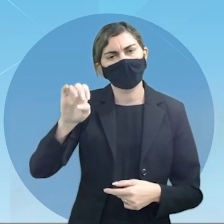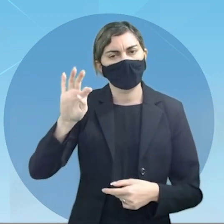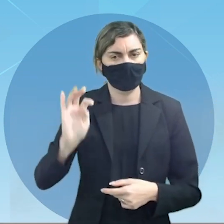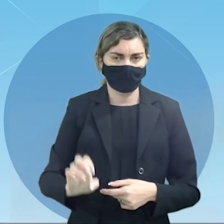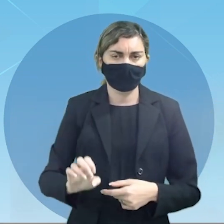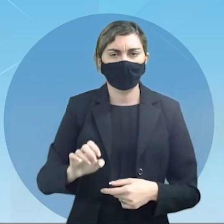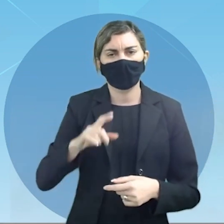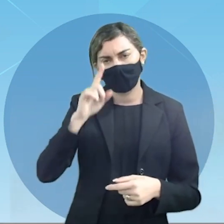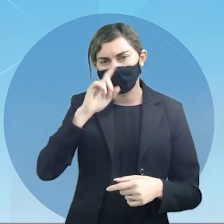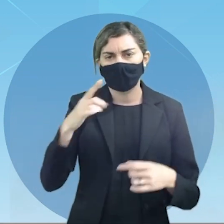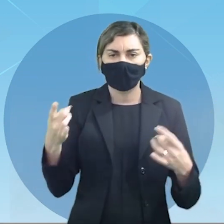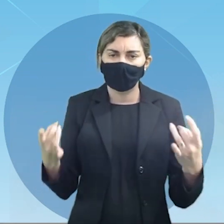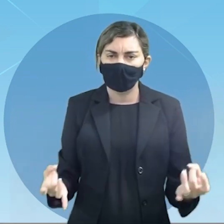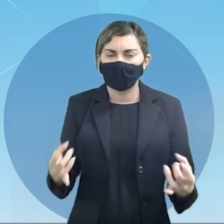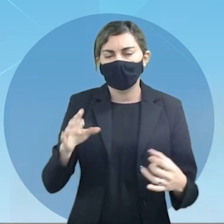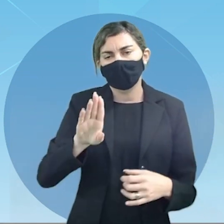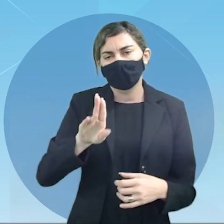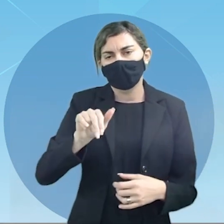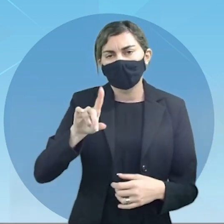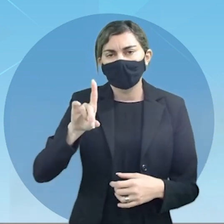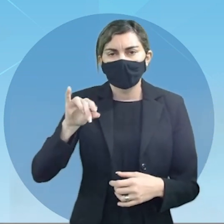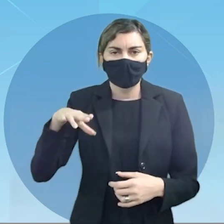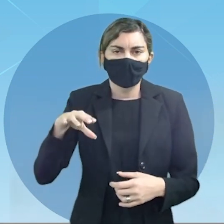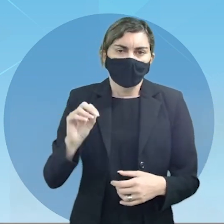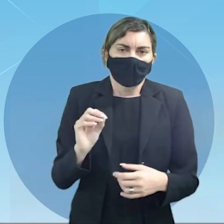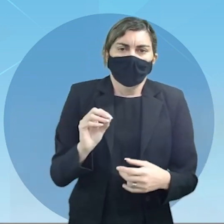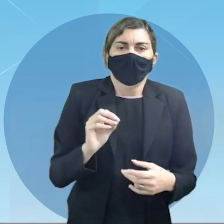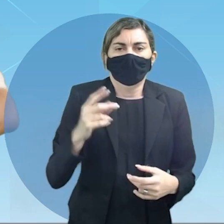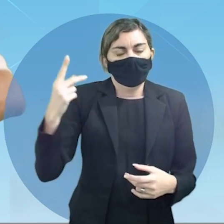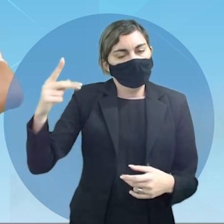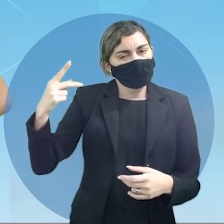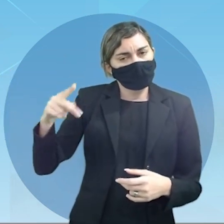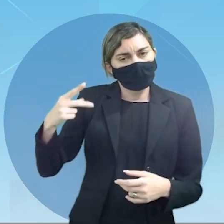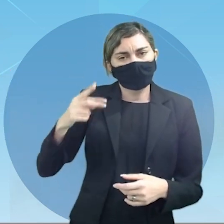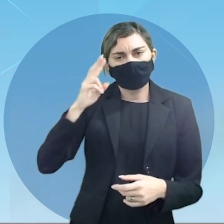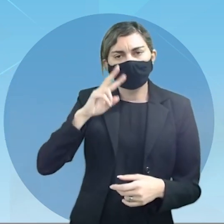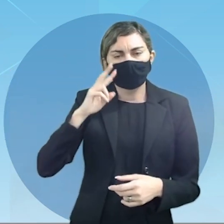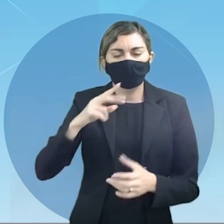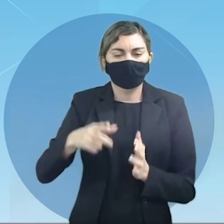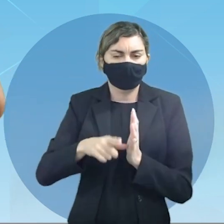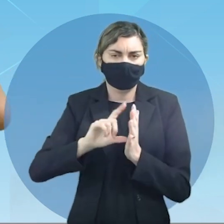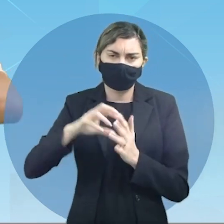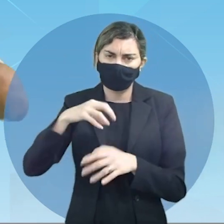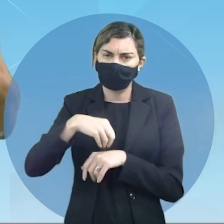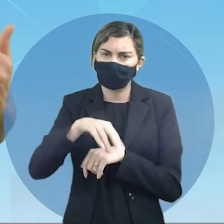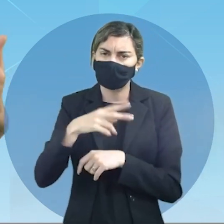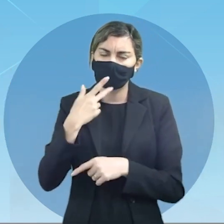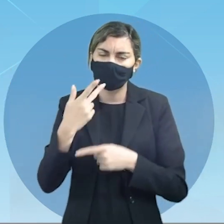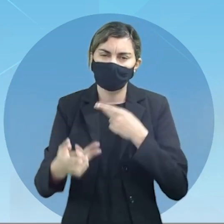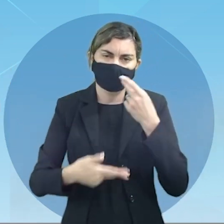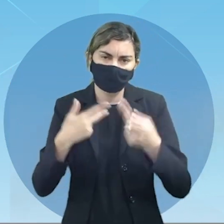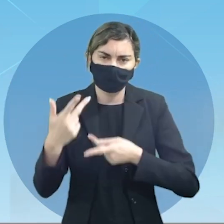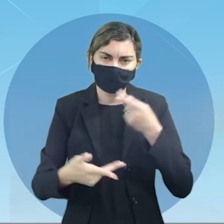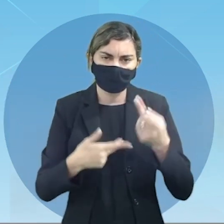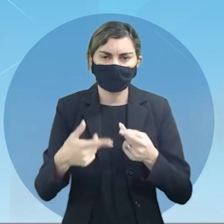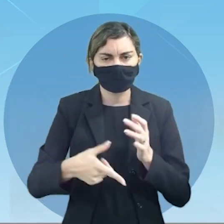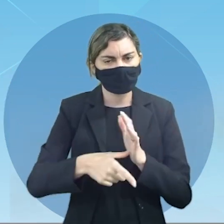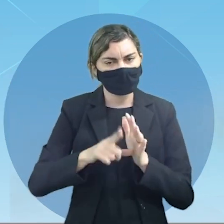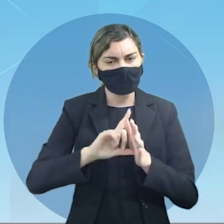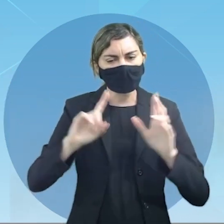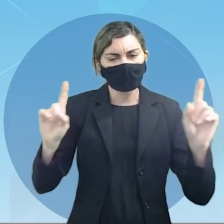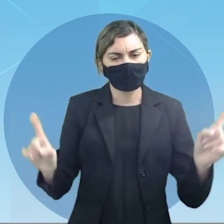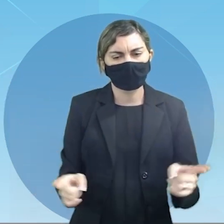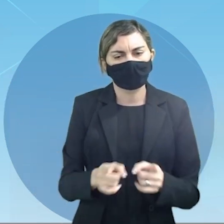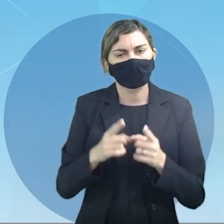do Budismo tibetano e lembrem-se que eu estou adiantando falei anteriormente breve